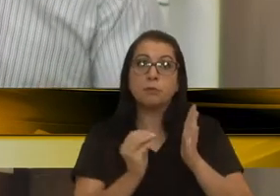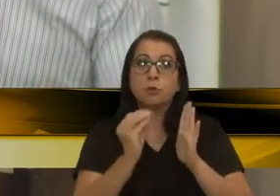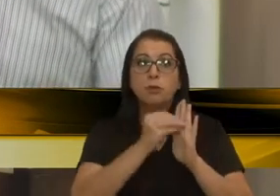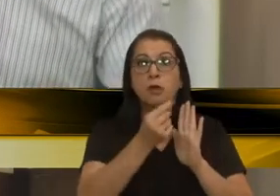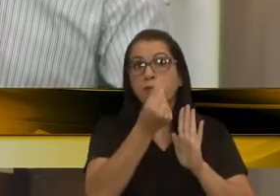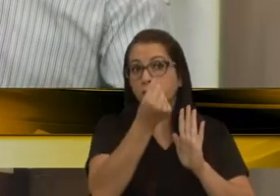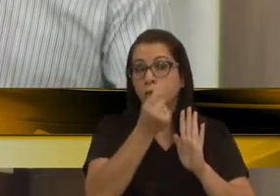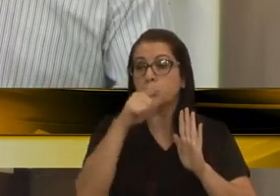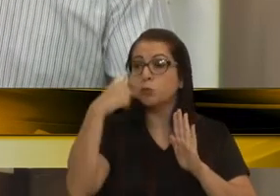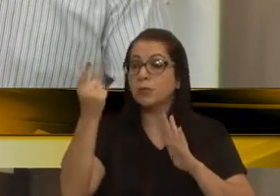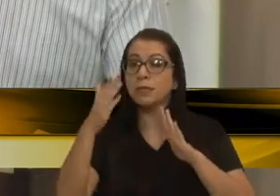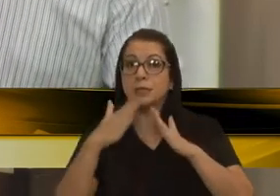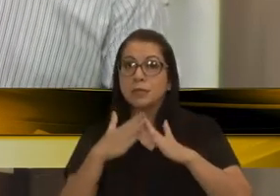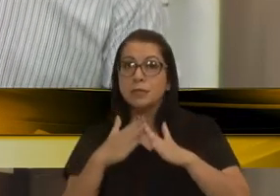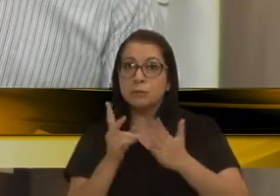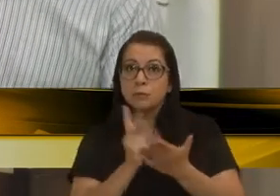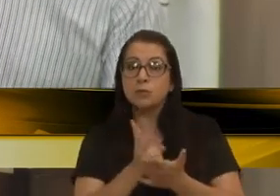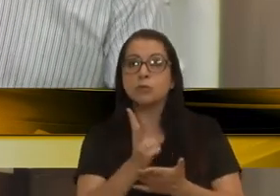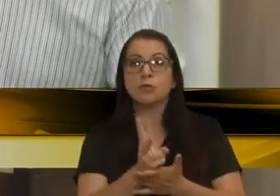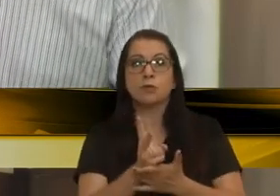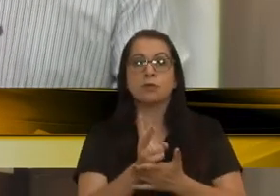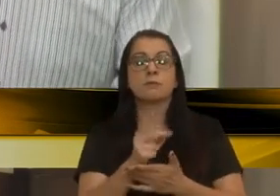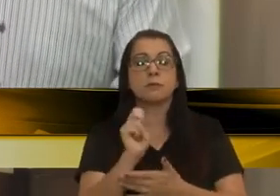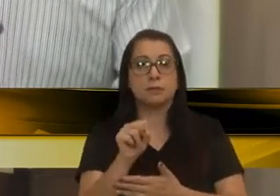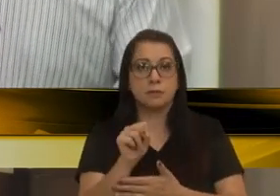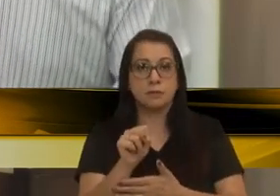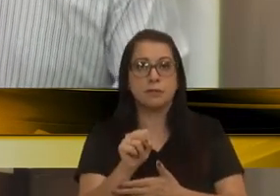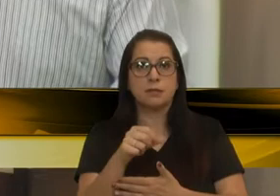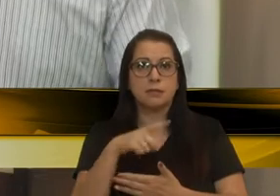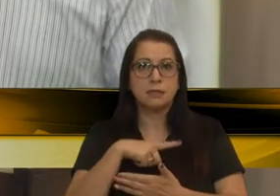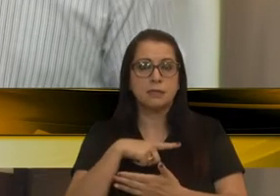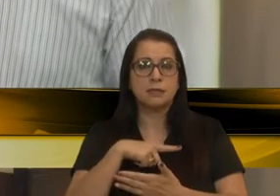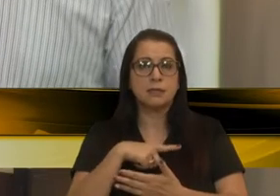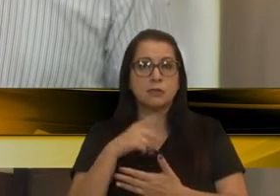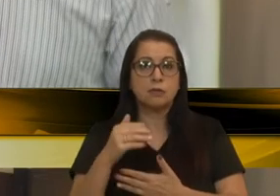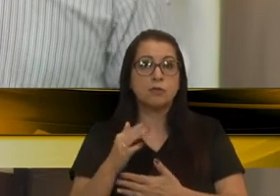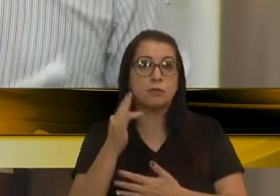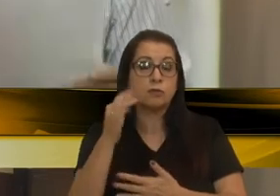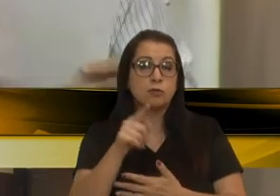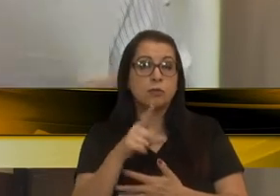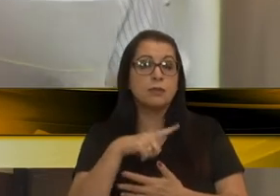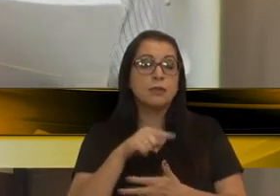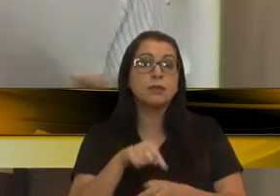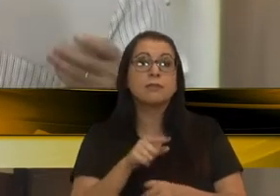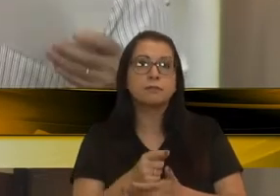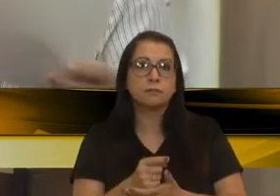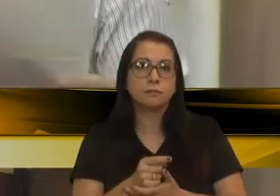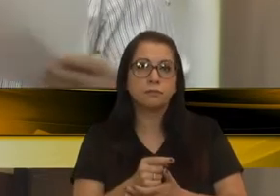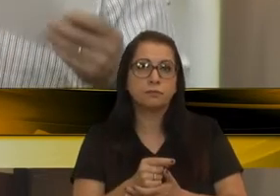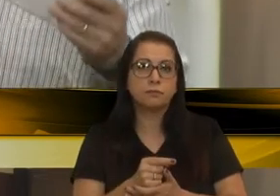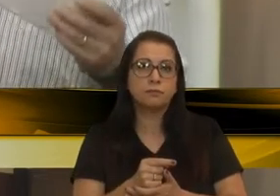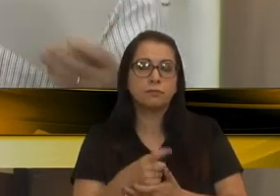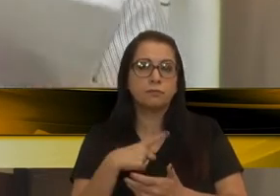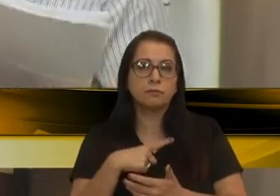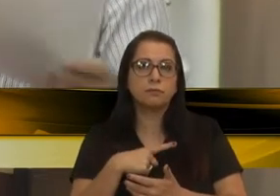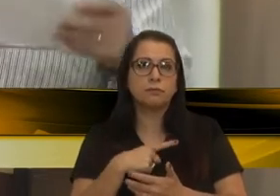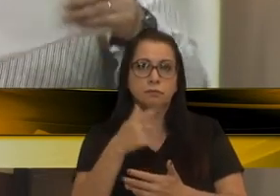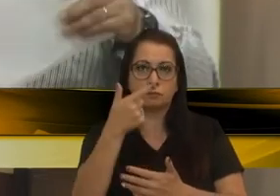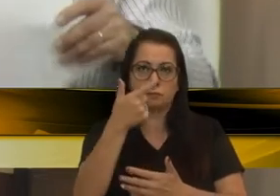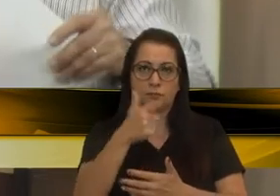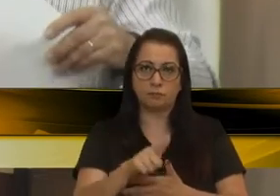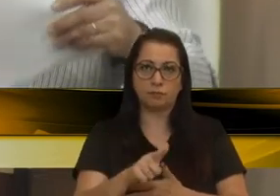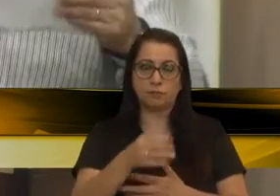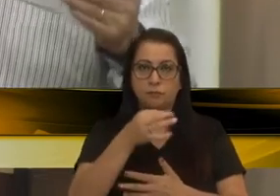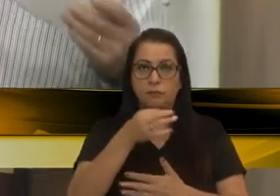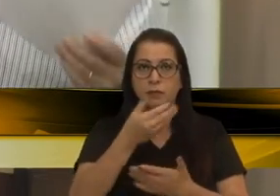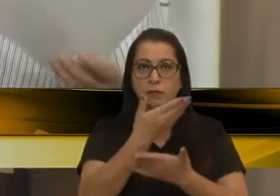um valor da outra casa, para dar seguimento, para daí sim, quando chegar ali na frente. O que temos aqui? Temos o repetitivo dos